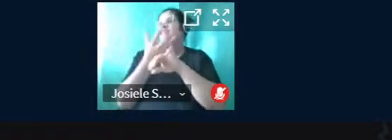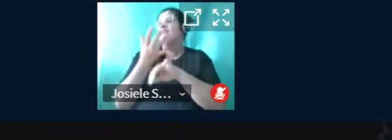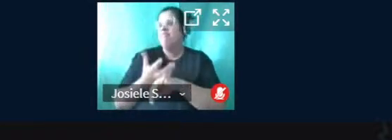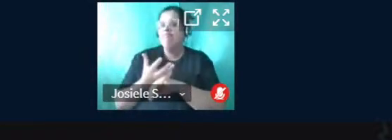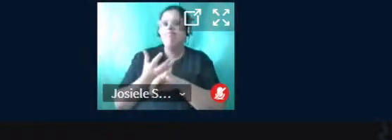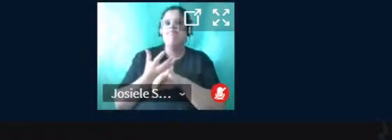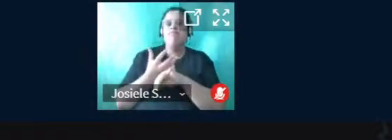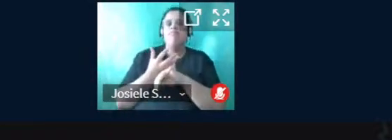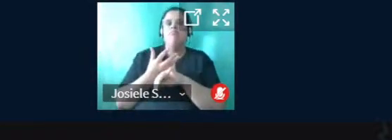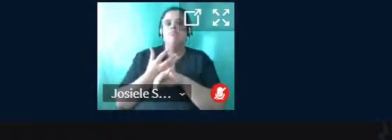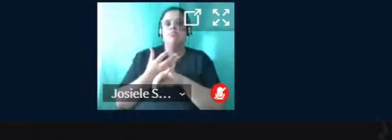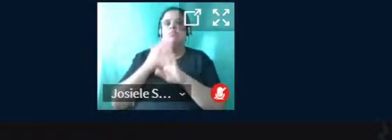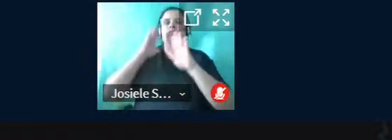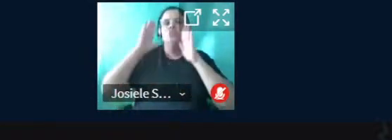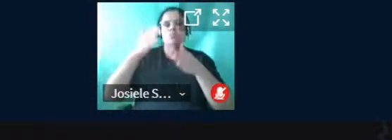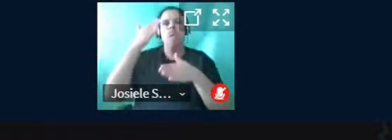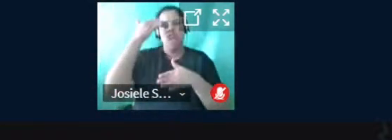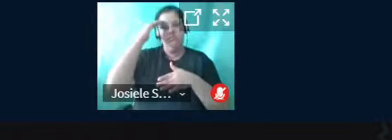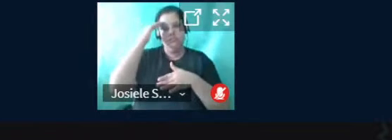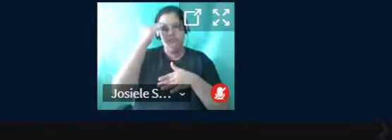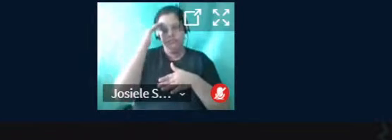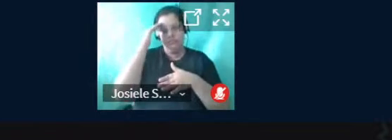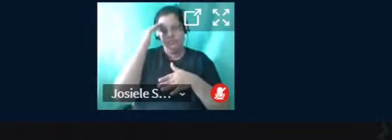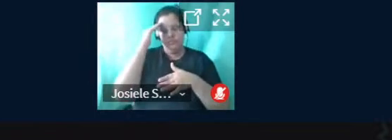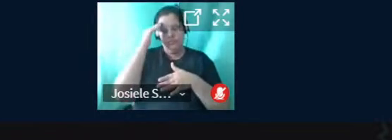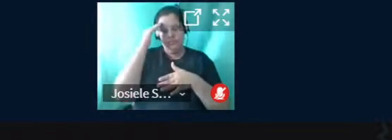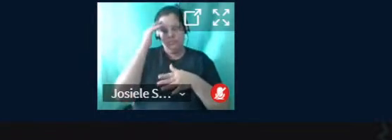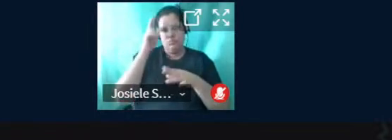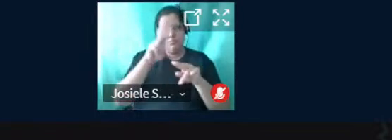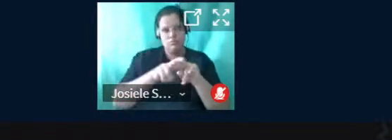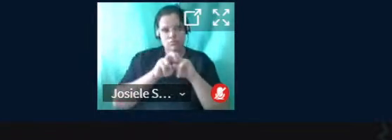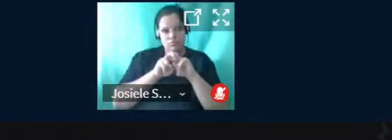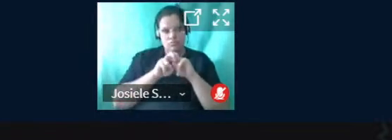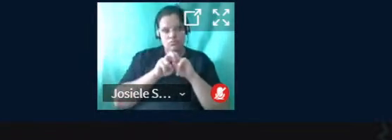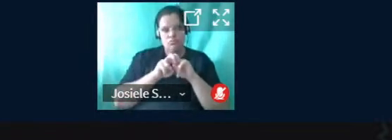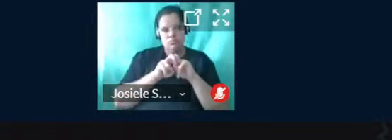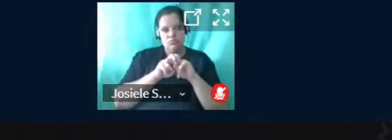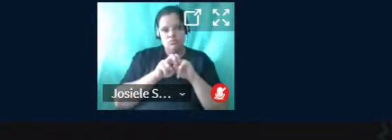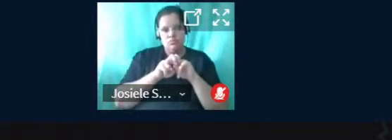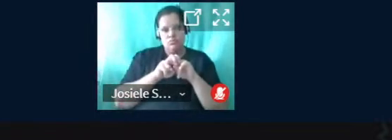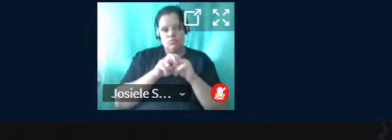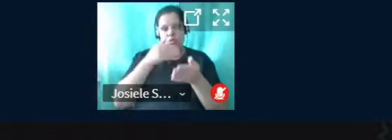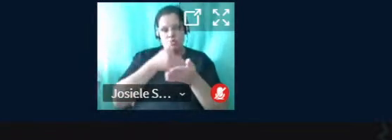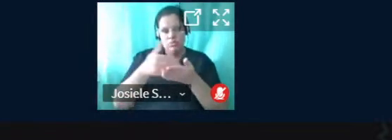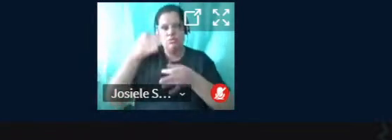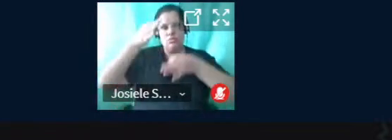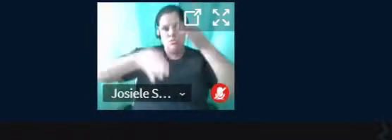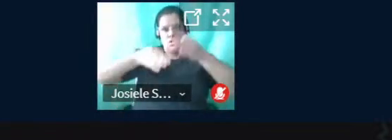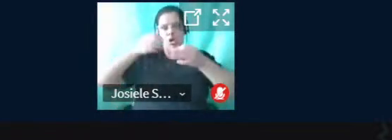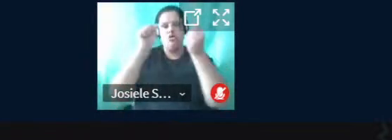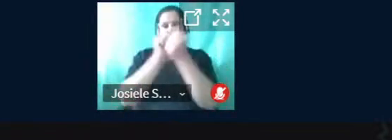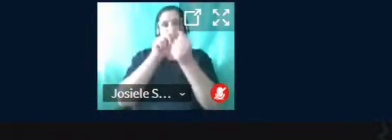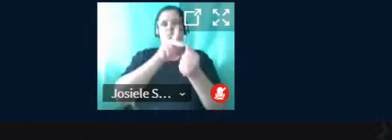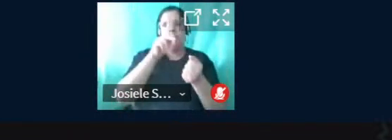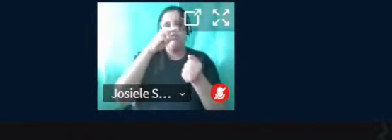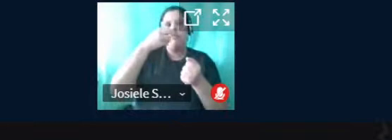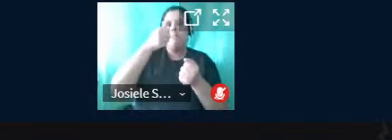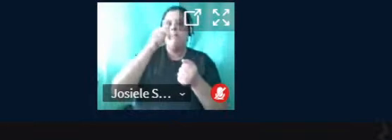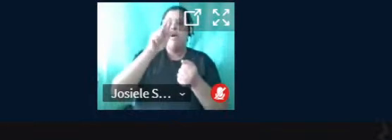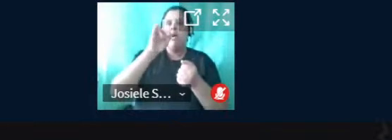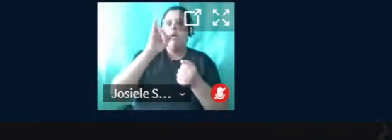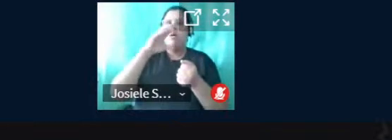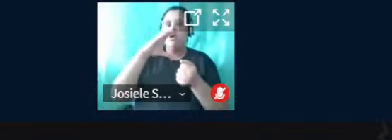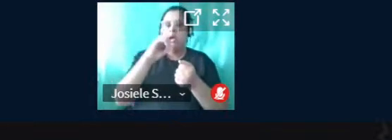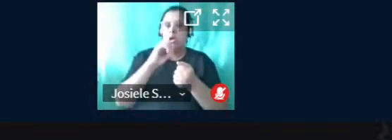vão ser inseridos no primeiro ano. É por isso que nós estamos realizando esse projeto junto com o professor Maurício. Nós